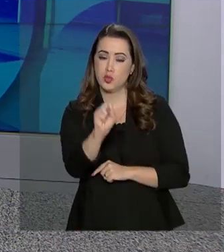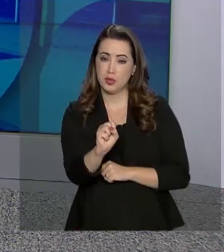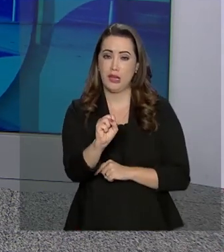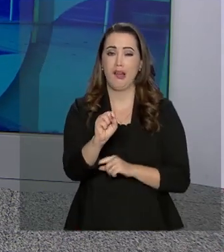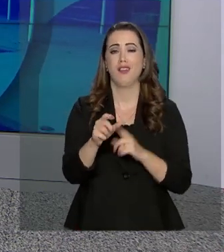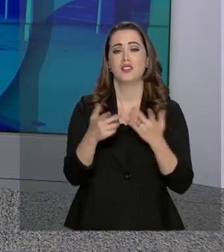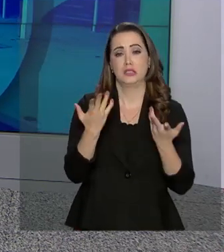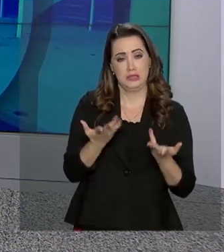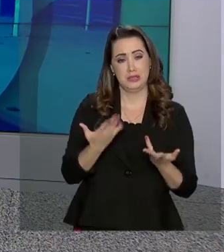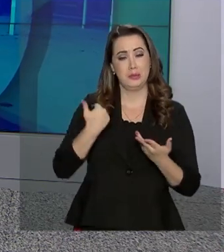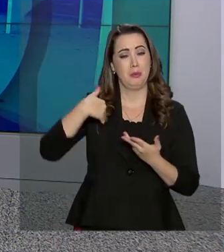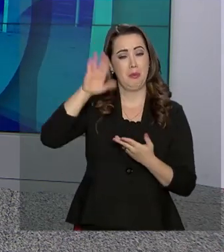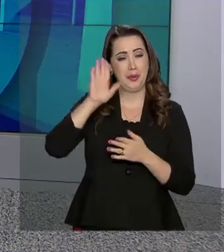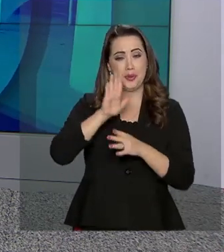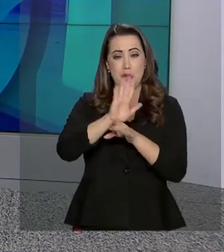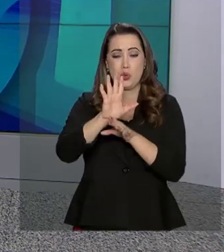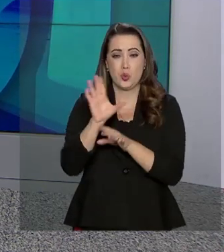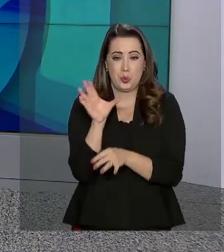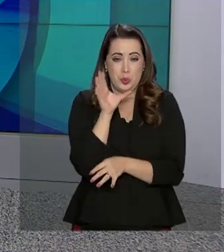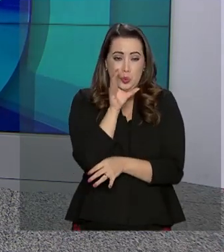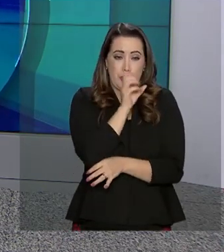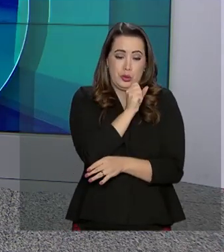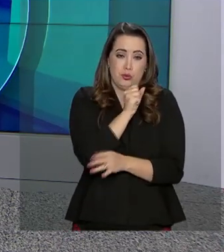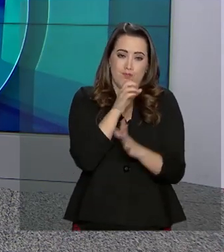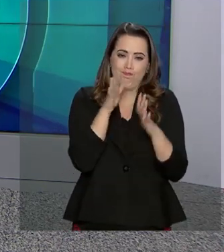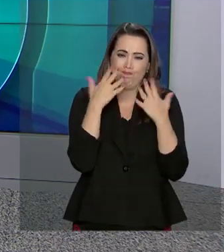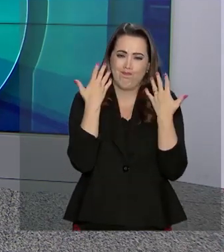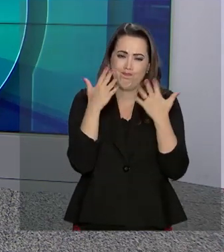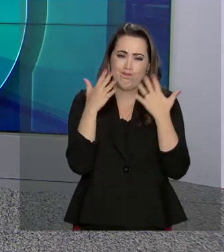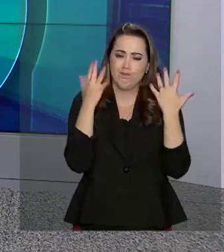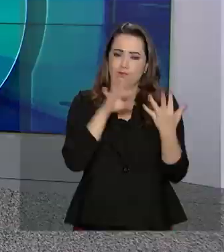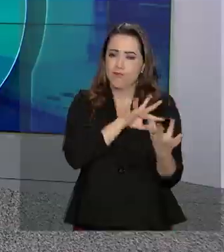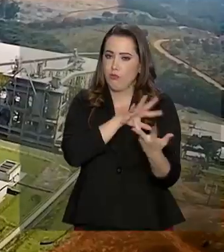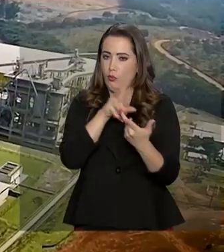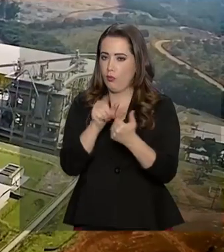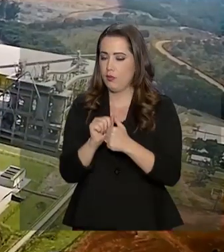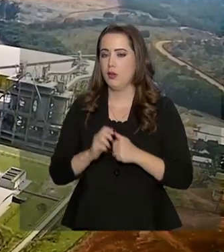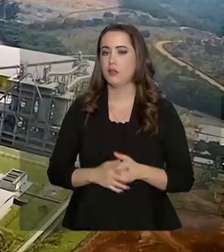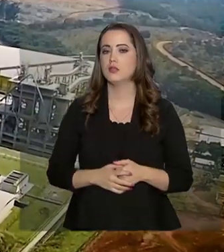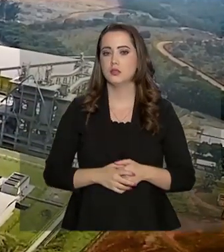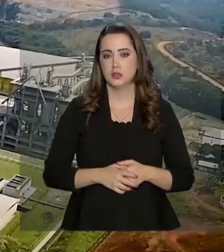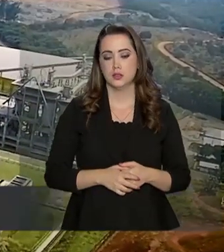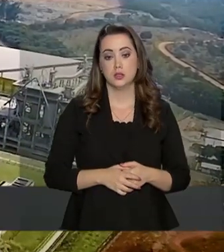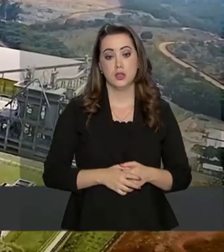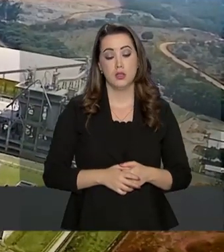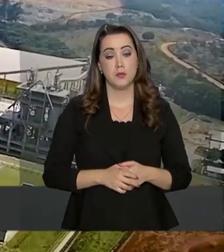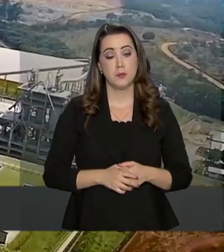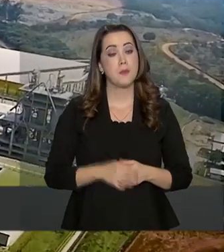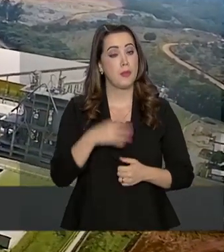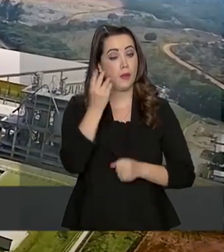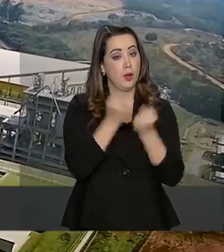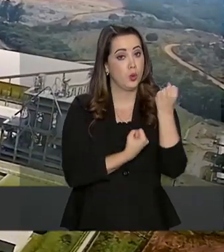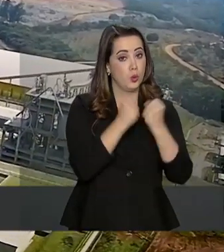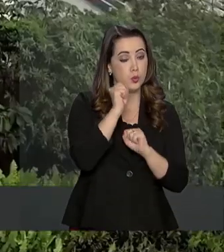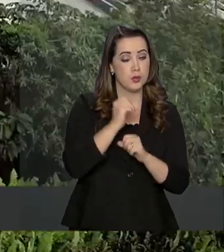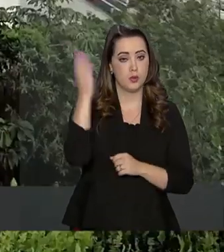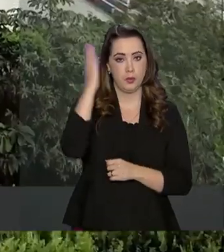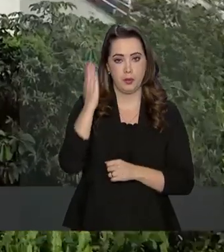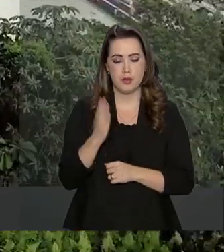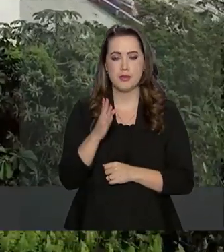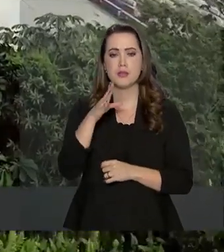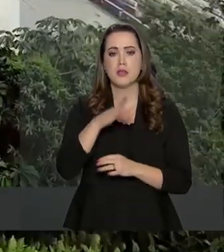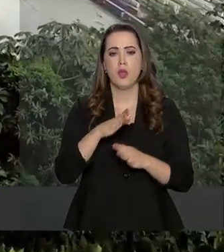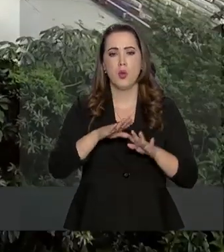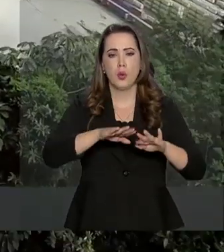poluente, que mais contribui para o aquecimento global. A indústria brasileira do cimento